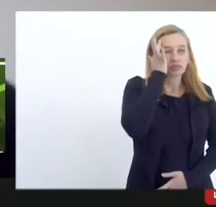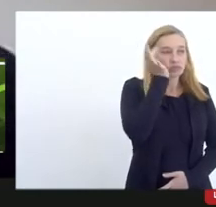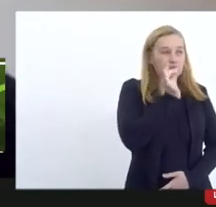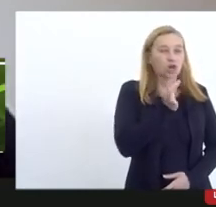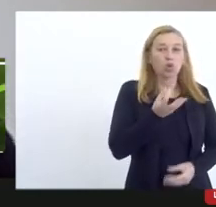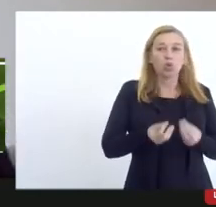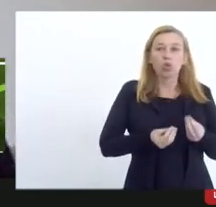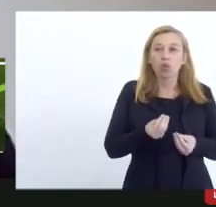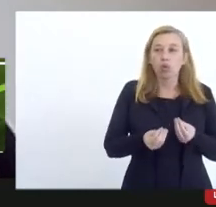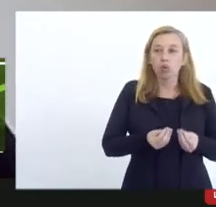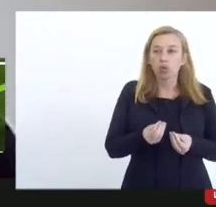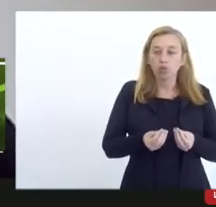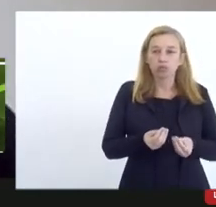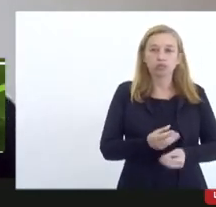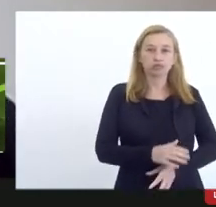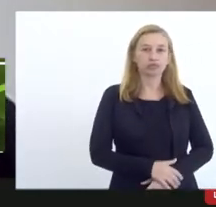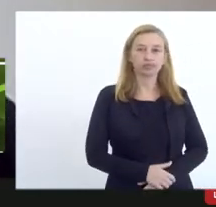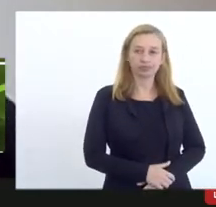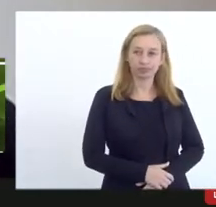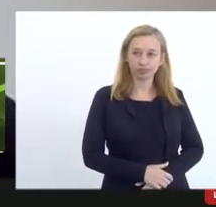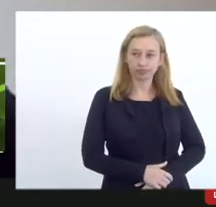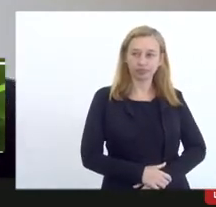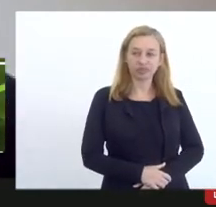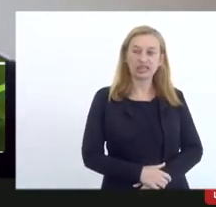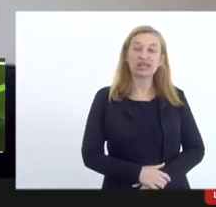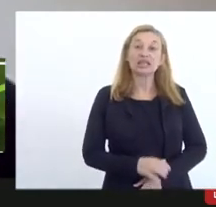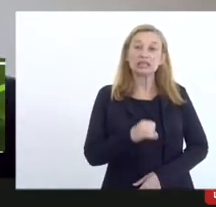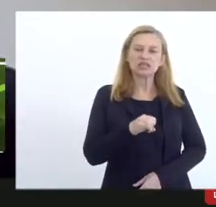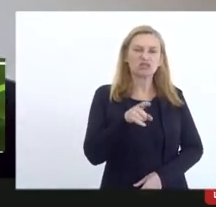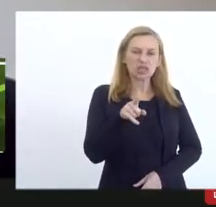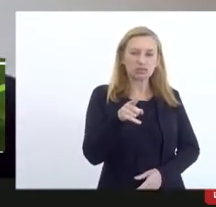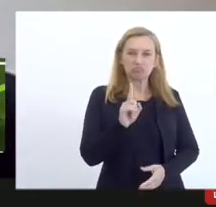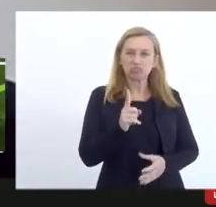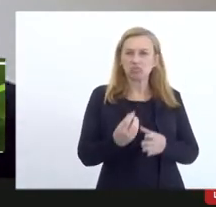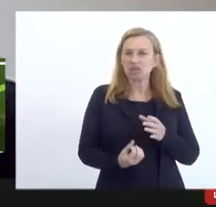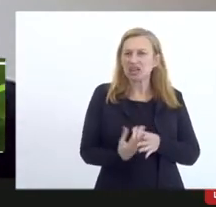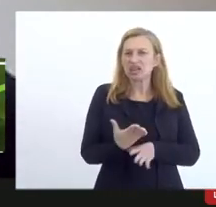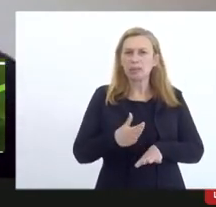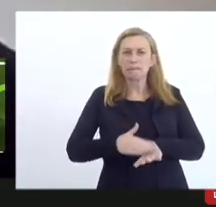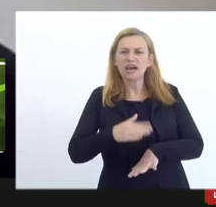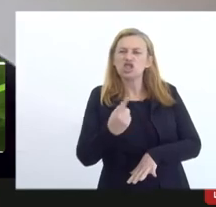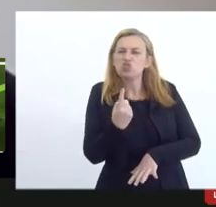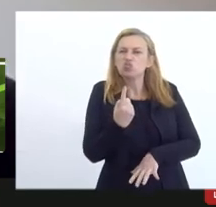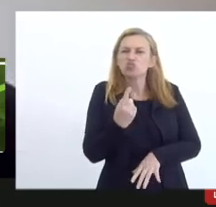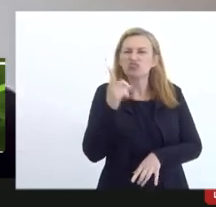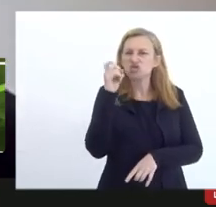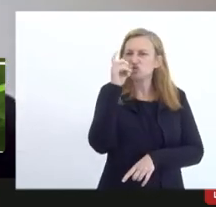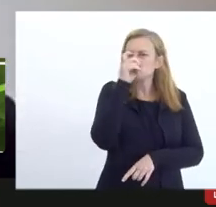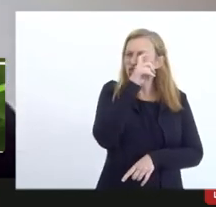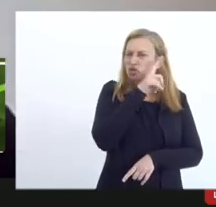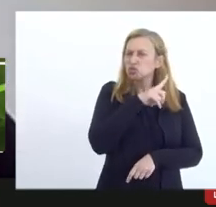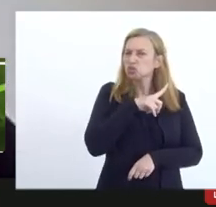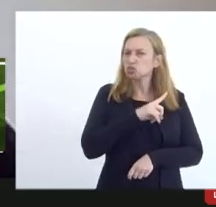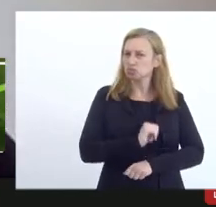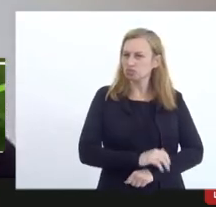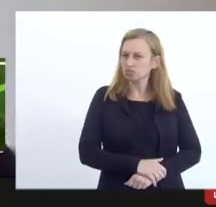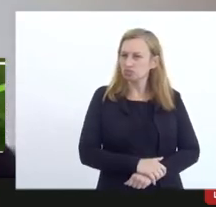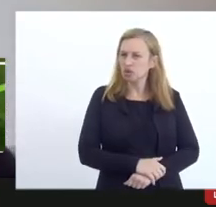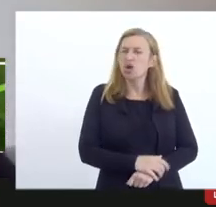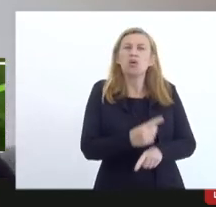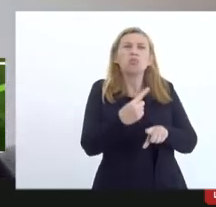não é se se você não está criando mais uma dificuldade não sabe quer dizer